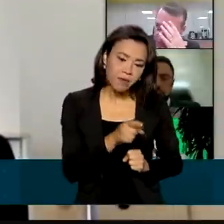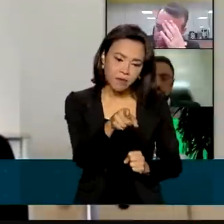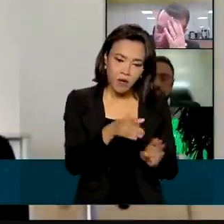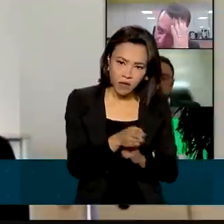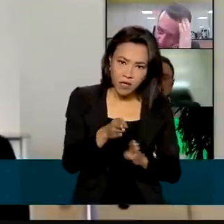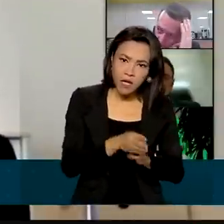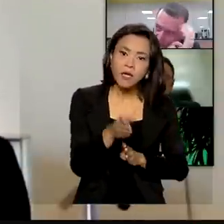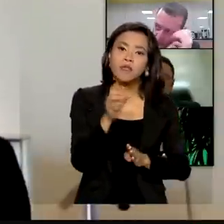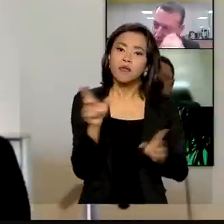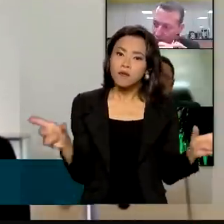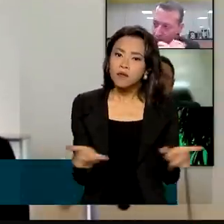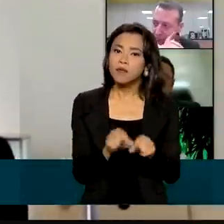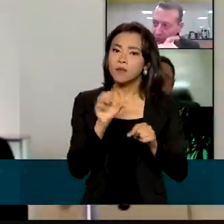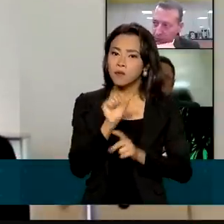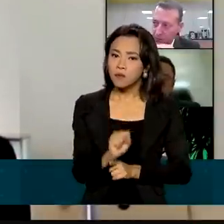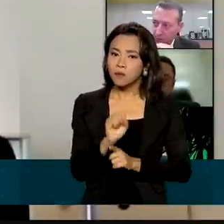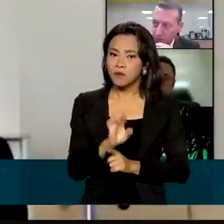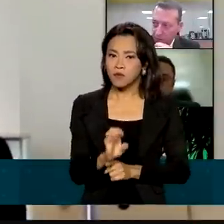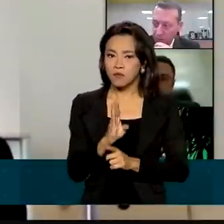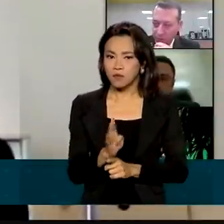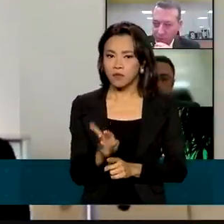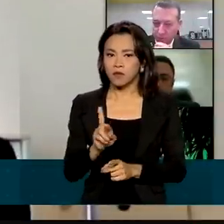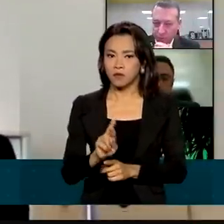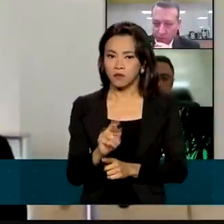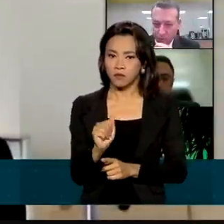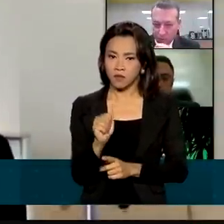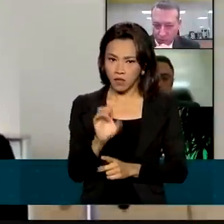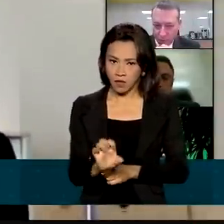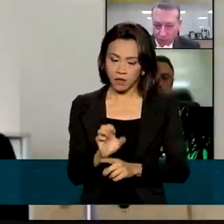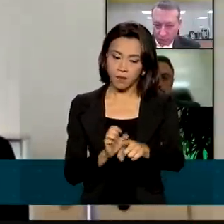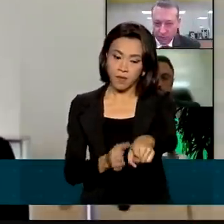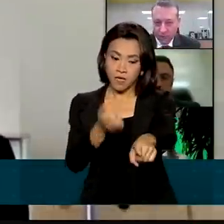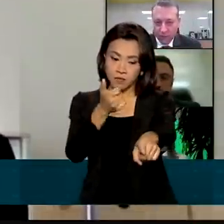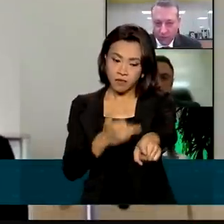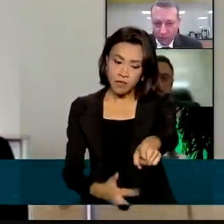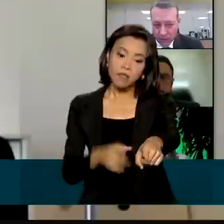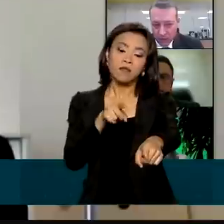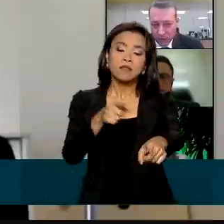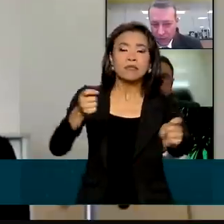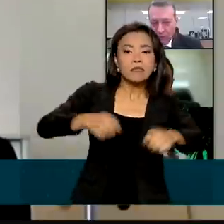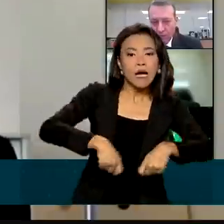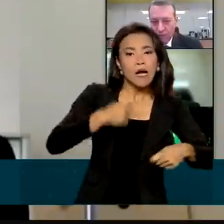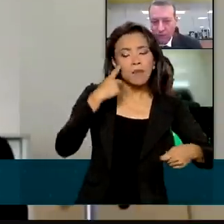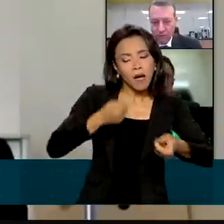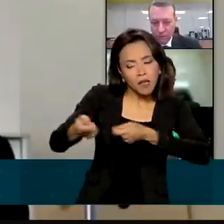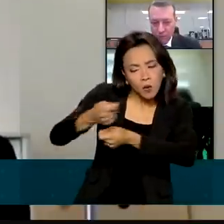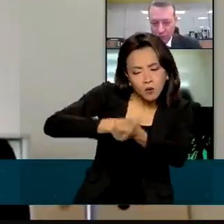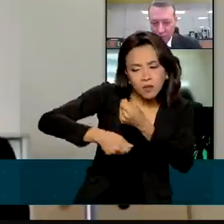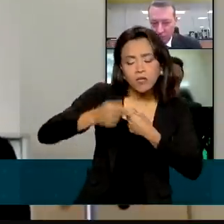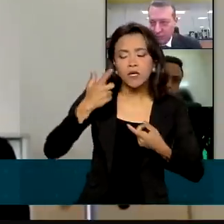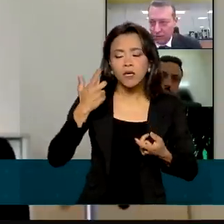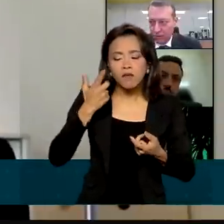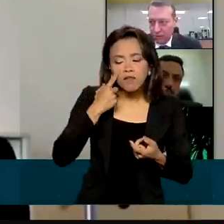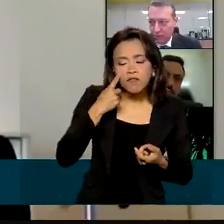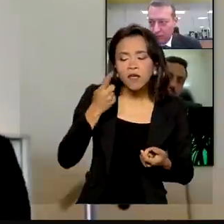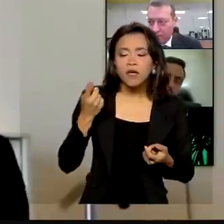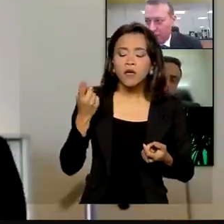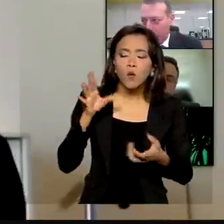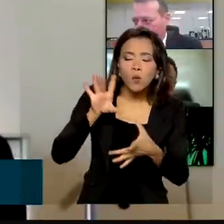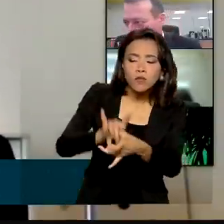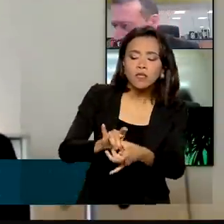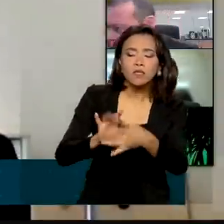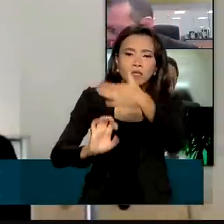financeira dá uma olhada nos custos, nos estoques, ela é capaz de fazer um levantamento da realidade daquele